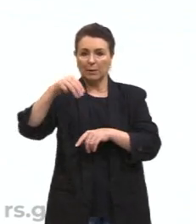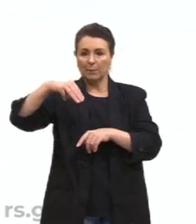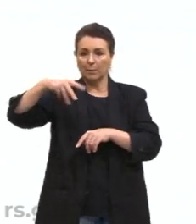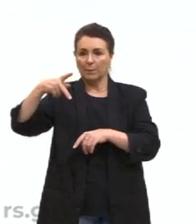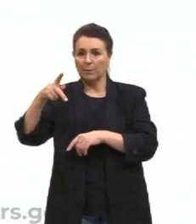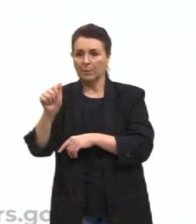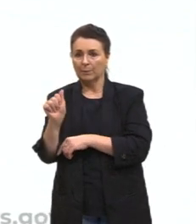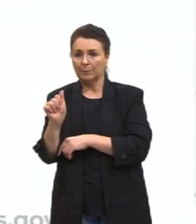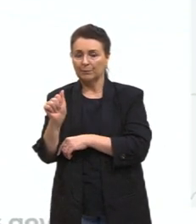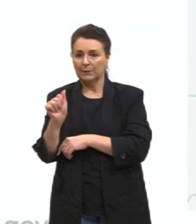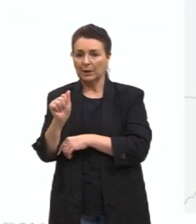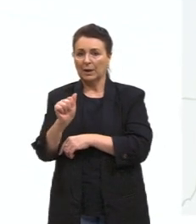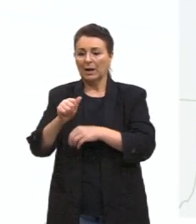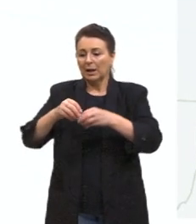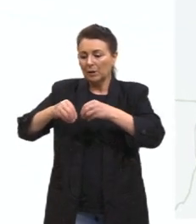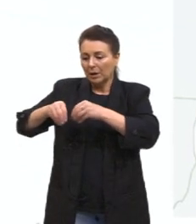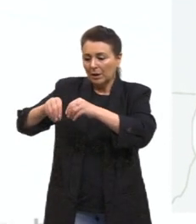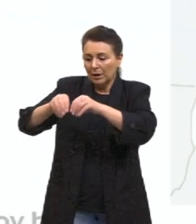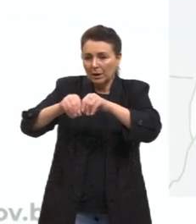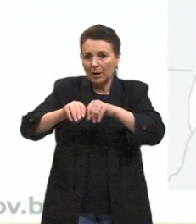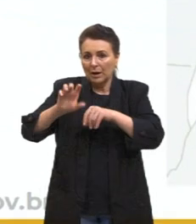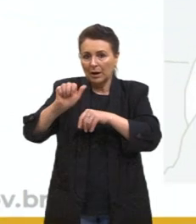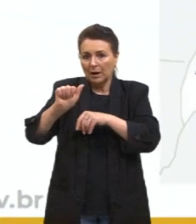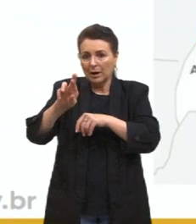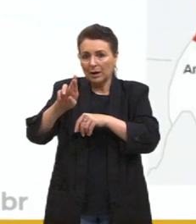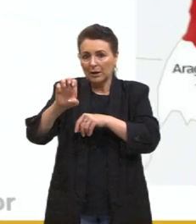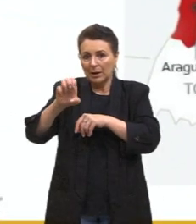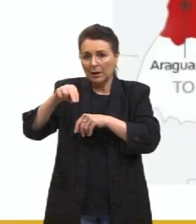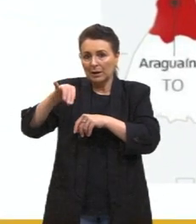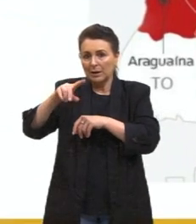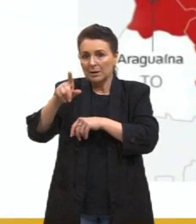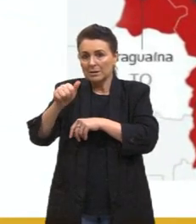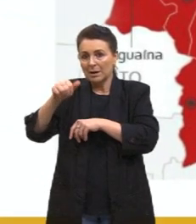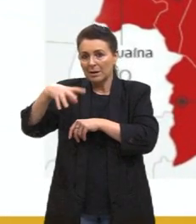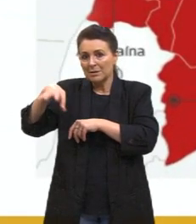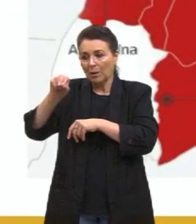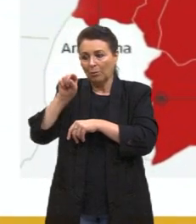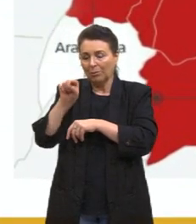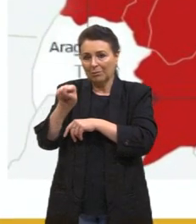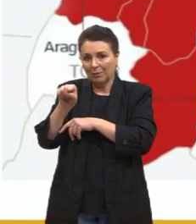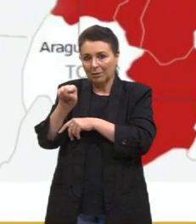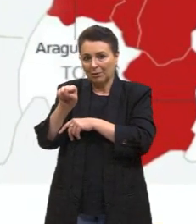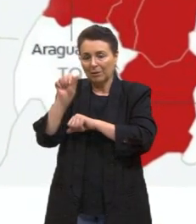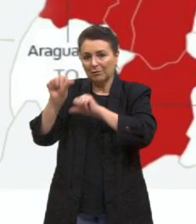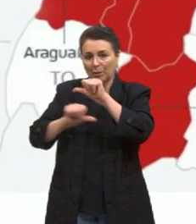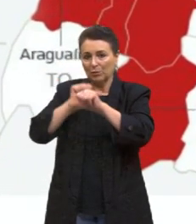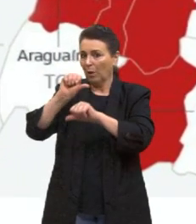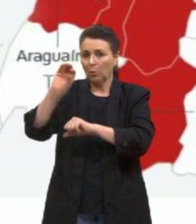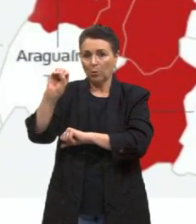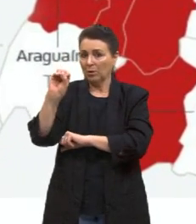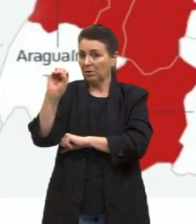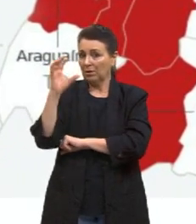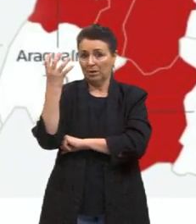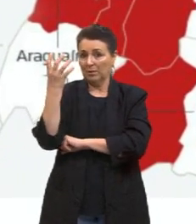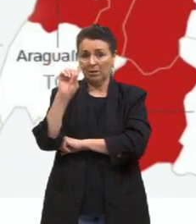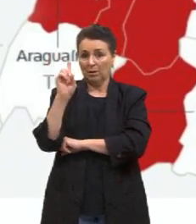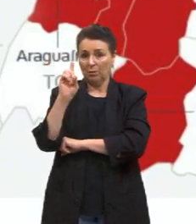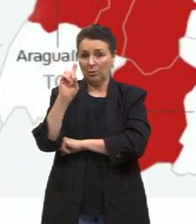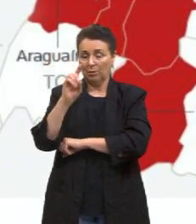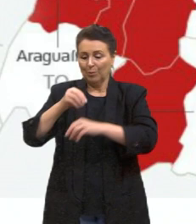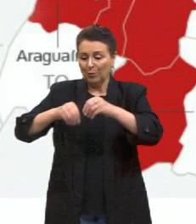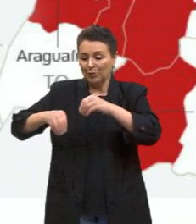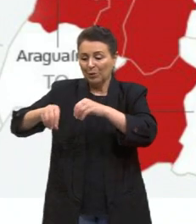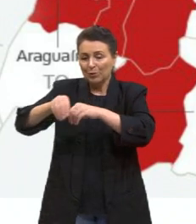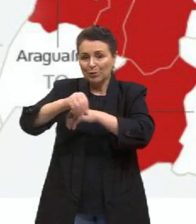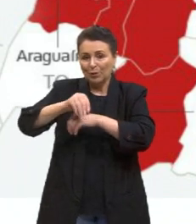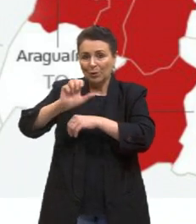arenização, porque aqui não vai mudar o clima, vai mudar a forma que está o nosso solo. Nós